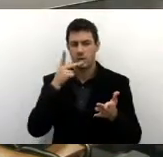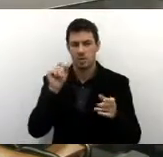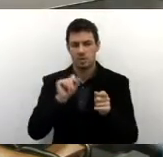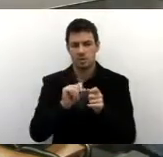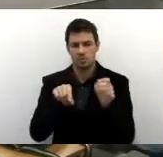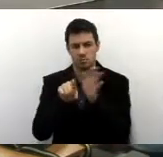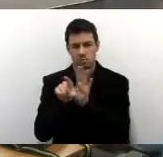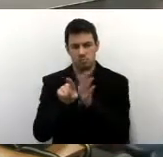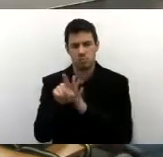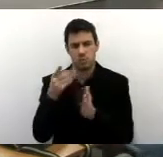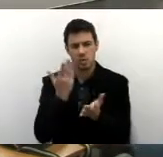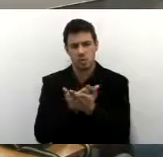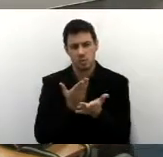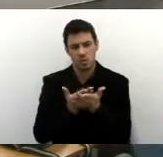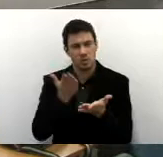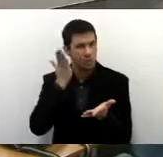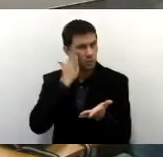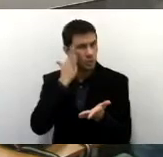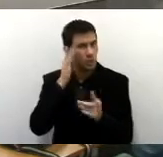estudada e sei o que estou perguntando.